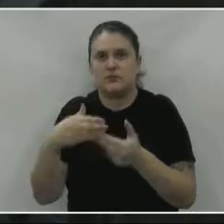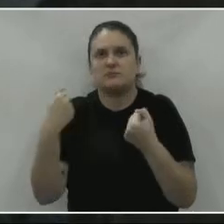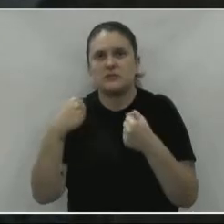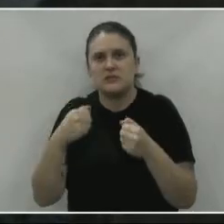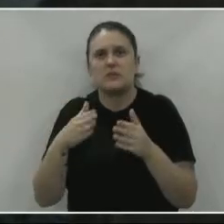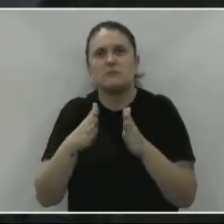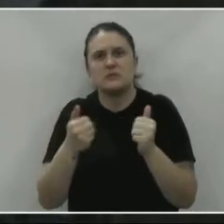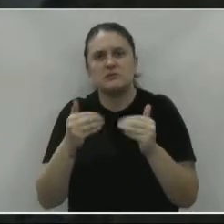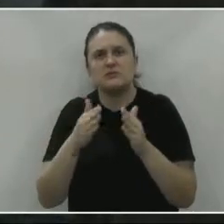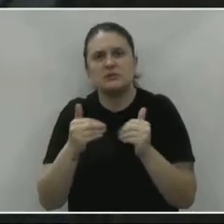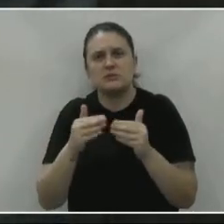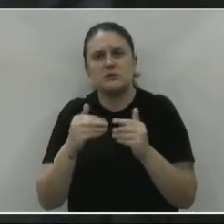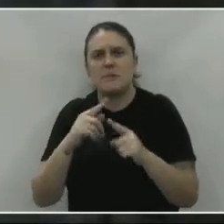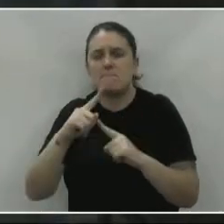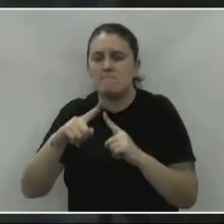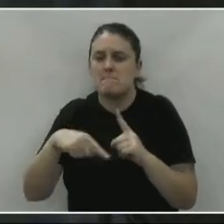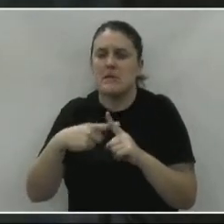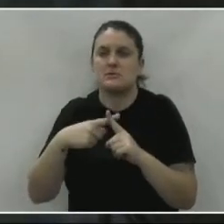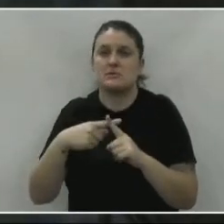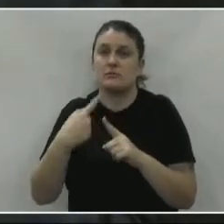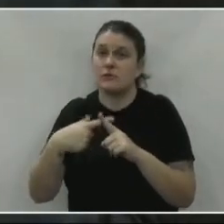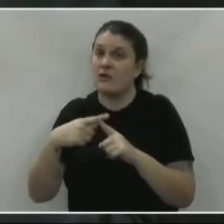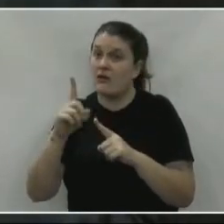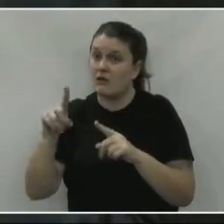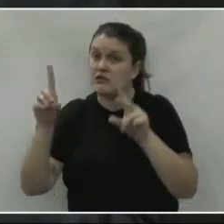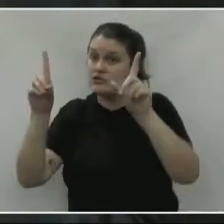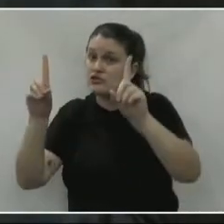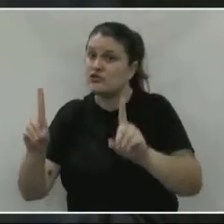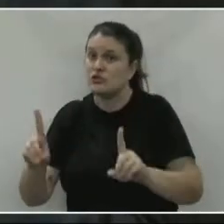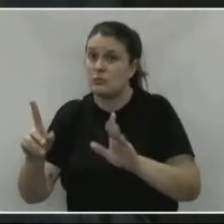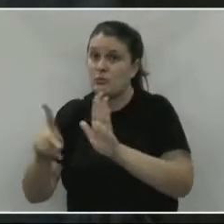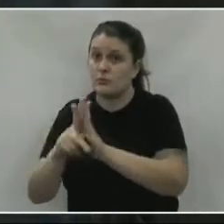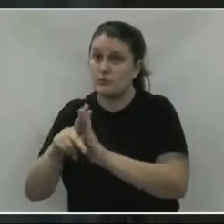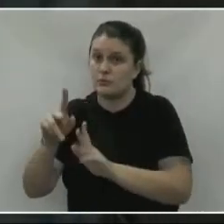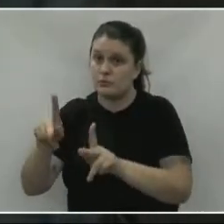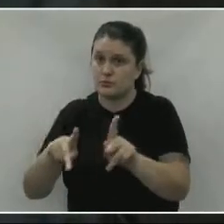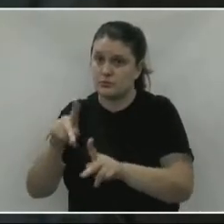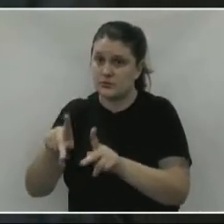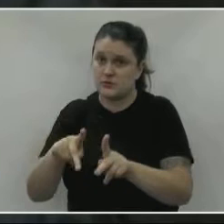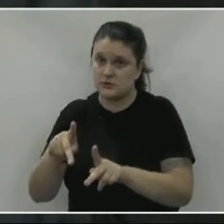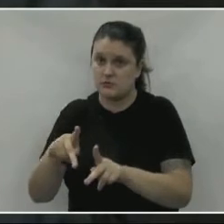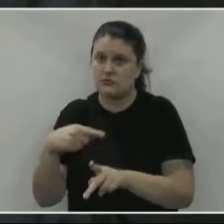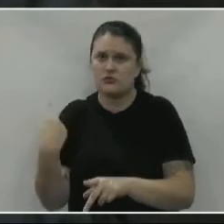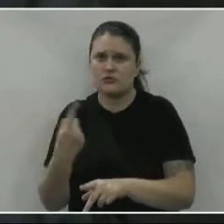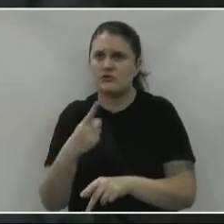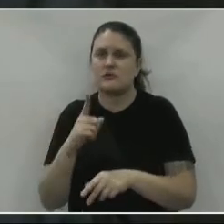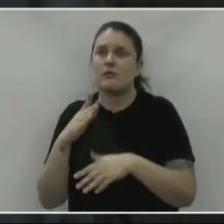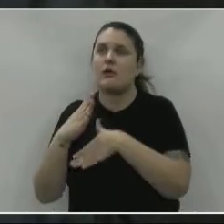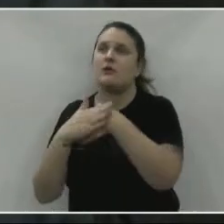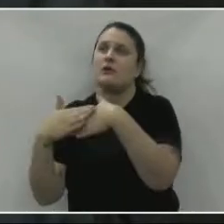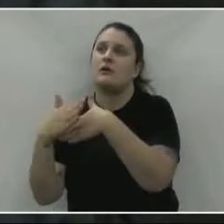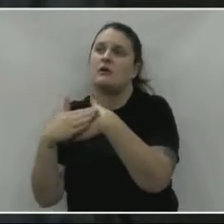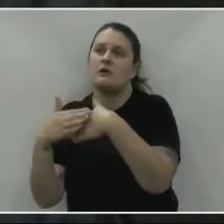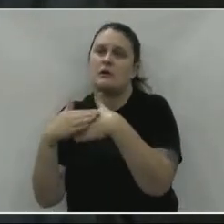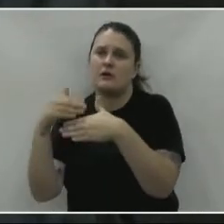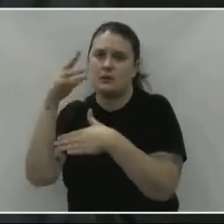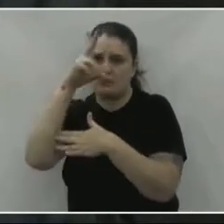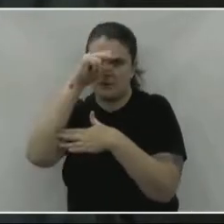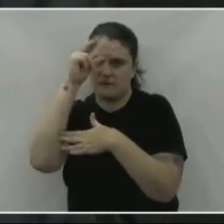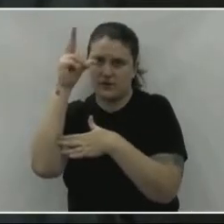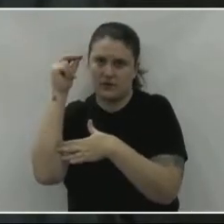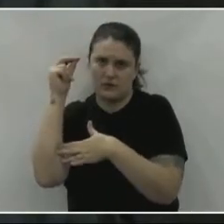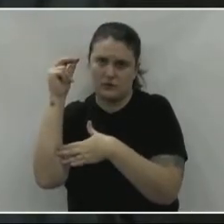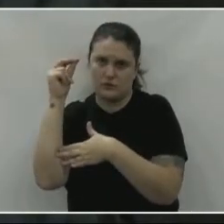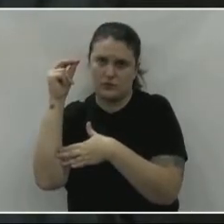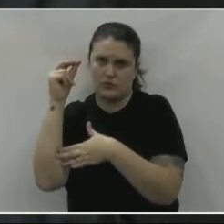esguelar, pedir uma coisa que é um direito da população. E nós não estamos aqui, gente, para ficar agradando prefeito, ficar